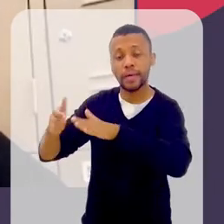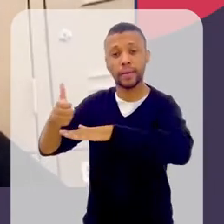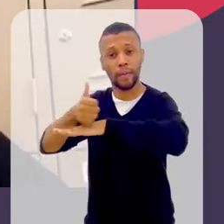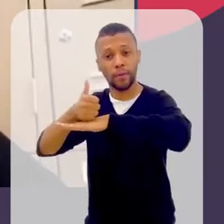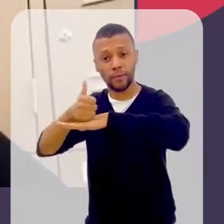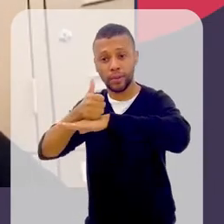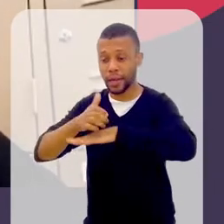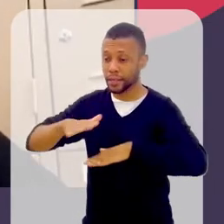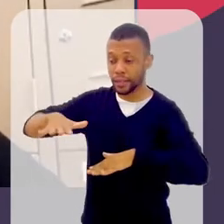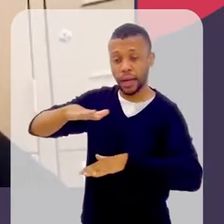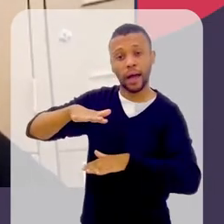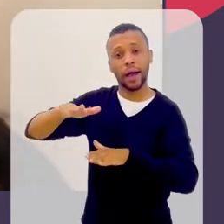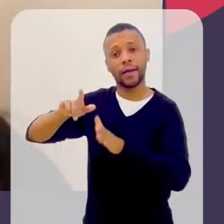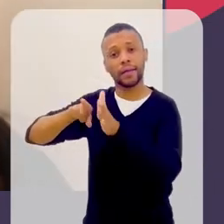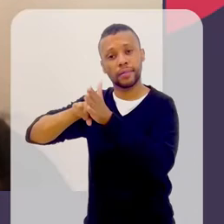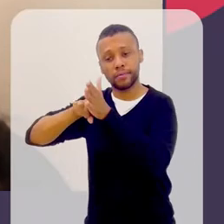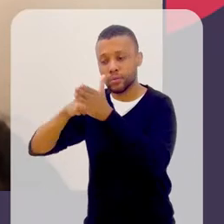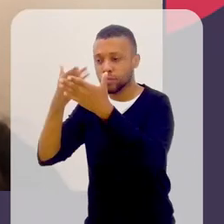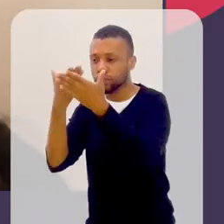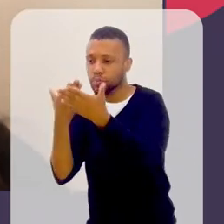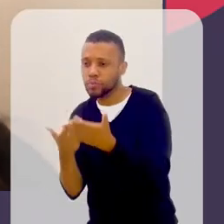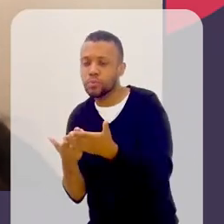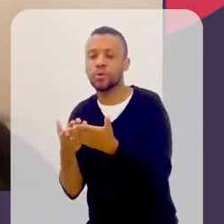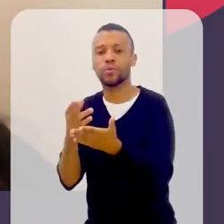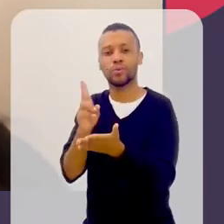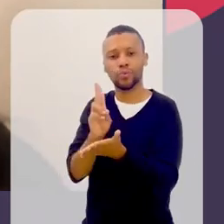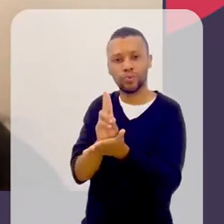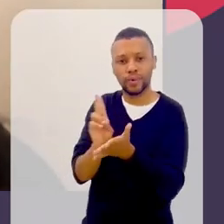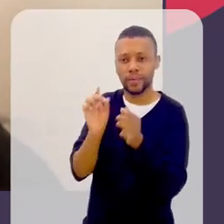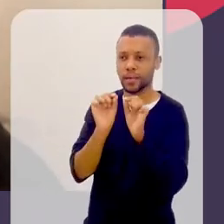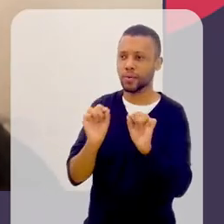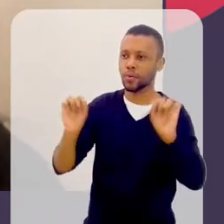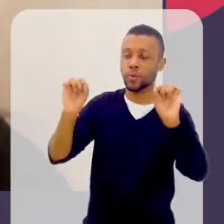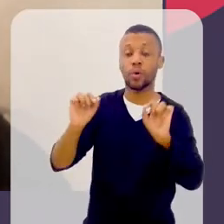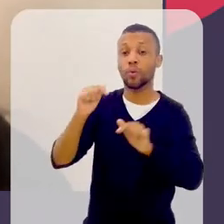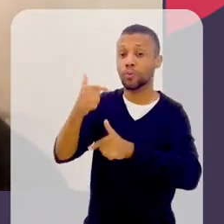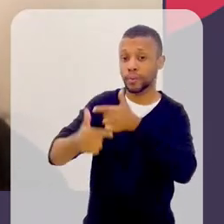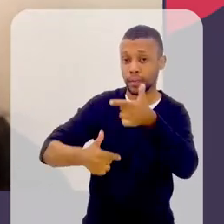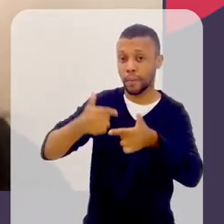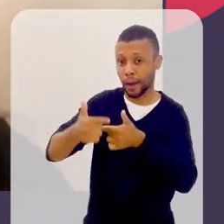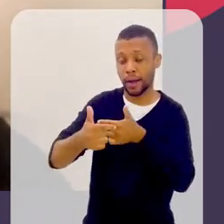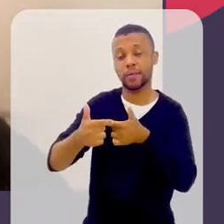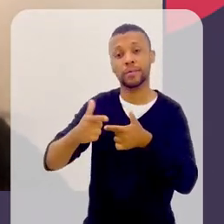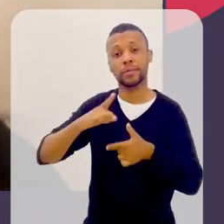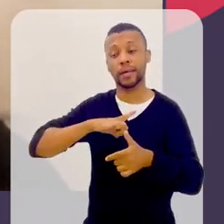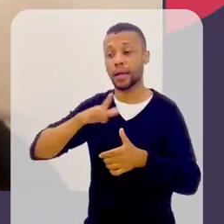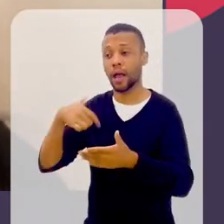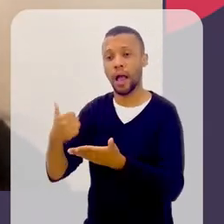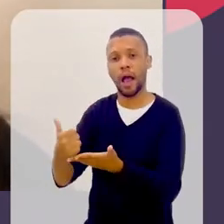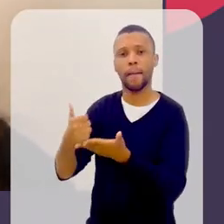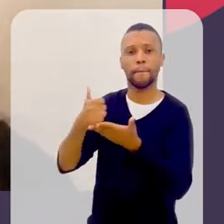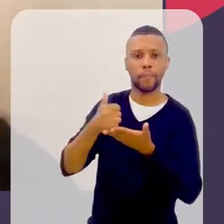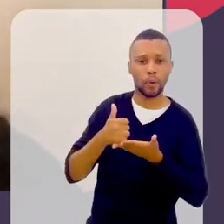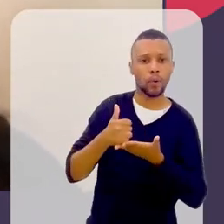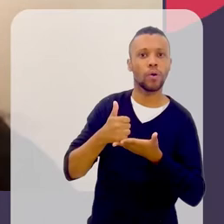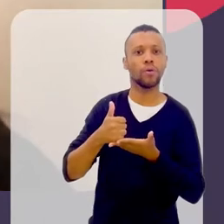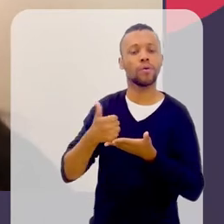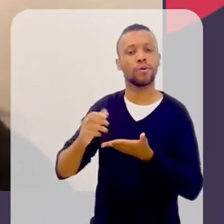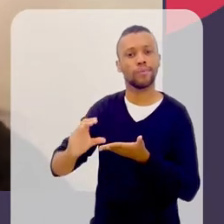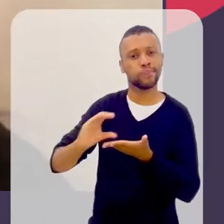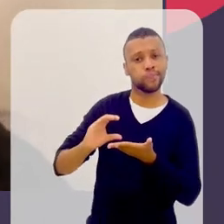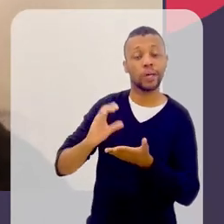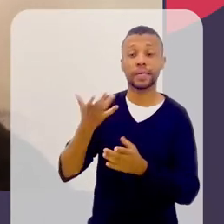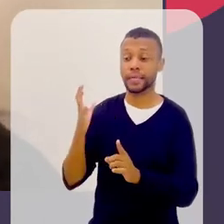entre pesquisadores e pesquisadoras, para que seja um trabalho que seja feito, mantido e que tenha efeitos